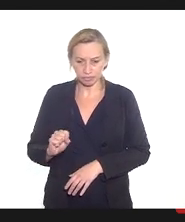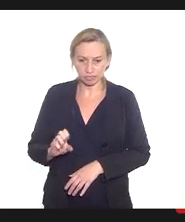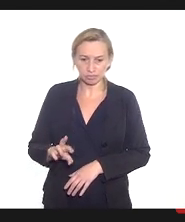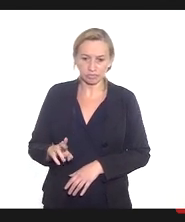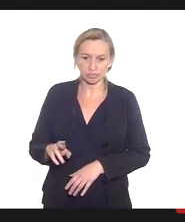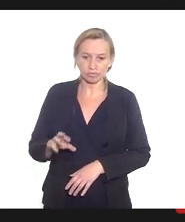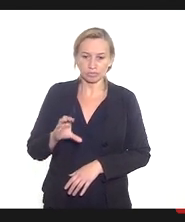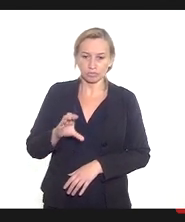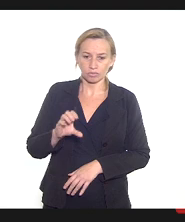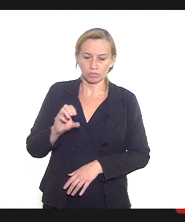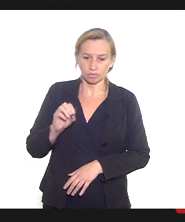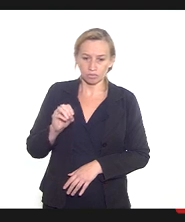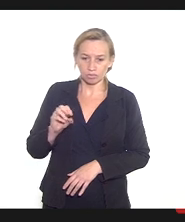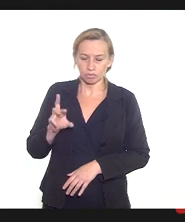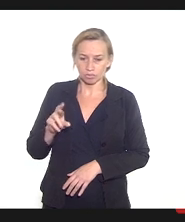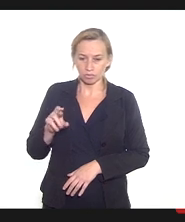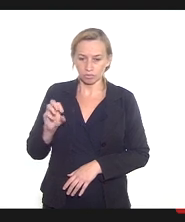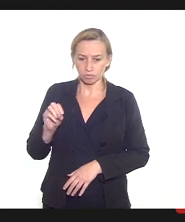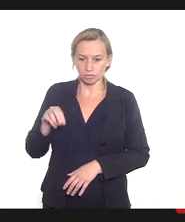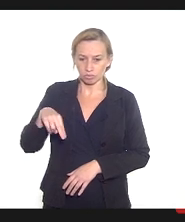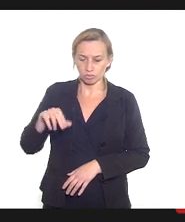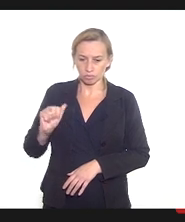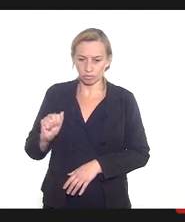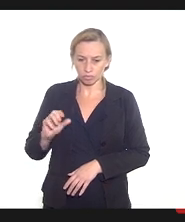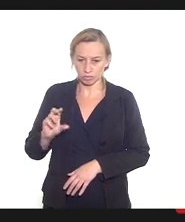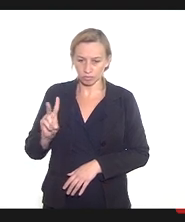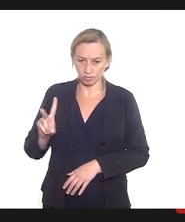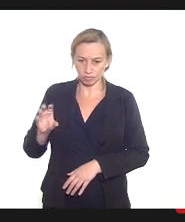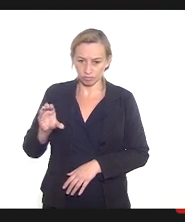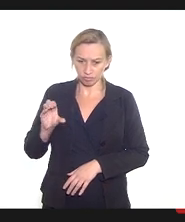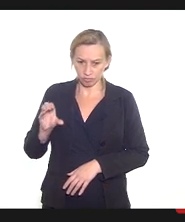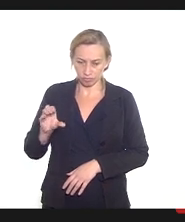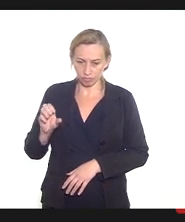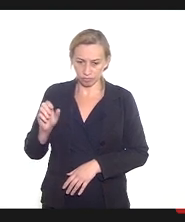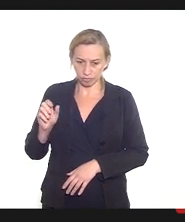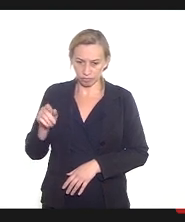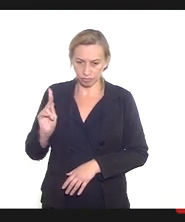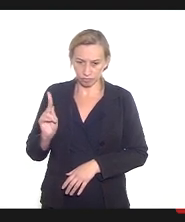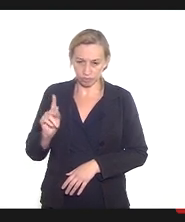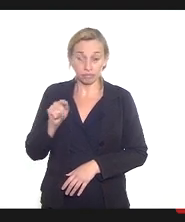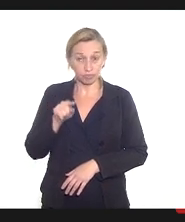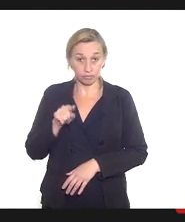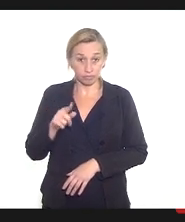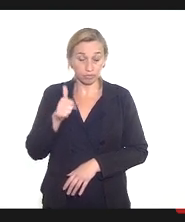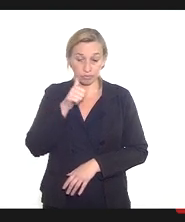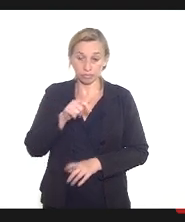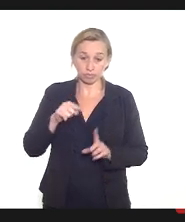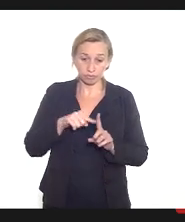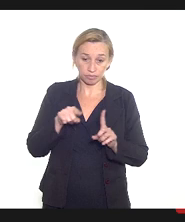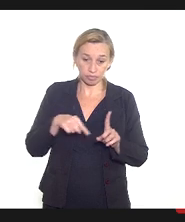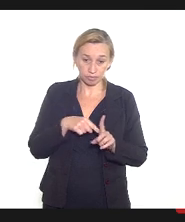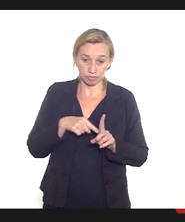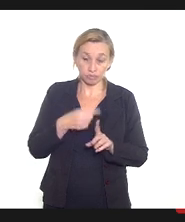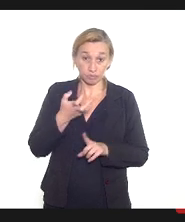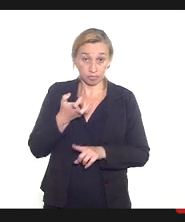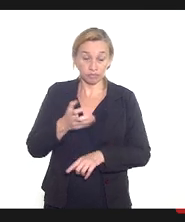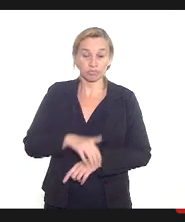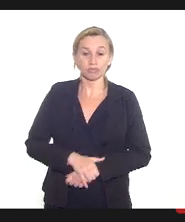Coronavac essas são as vacinas disponibilizadas para as gestantes que quiserem